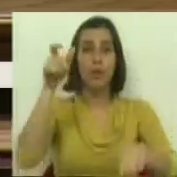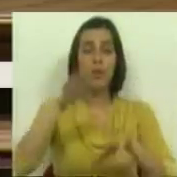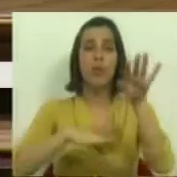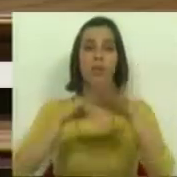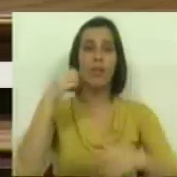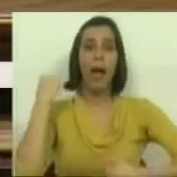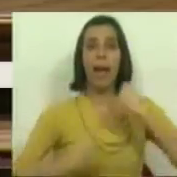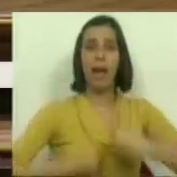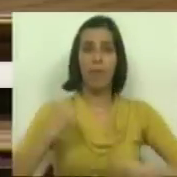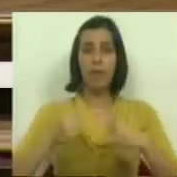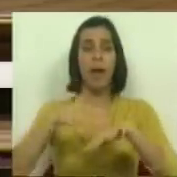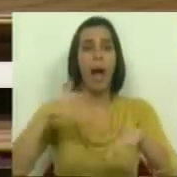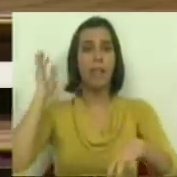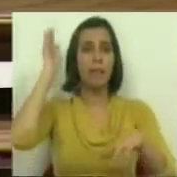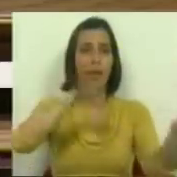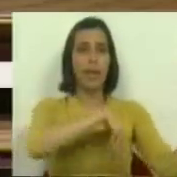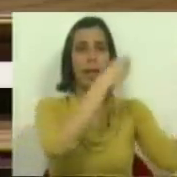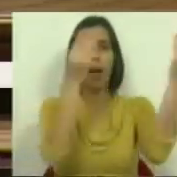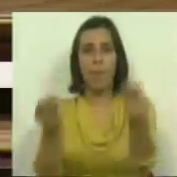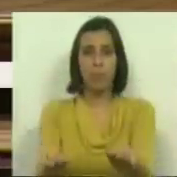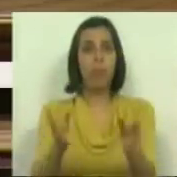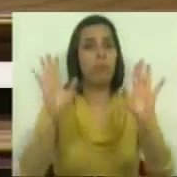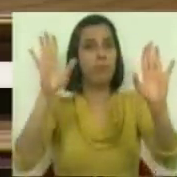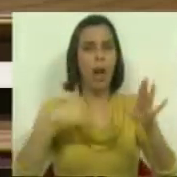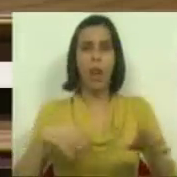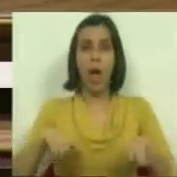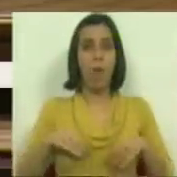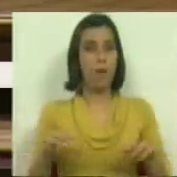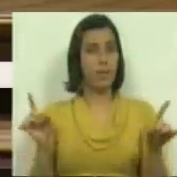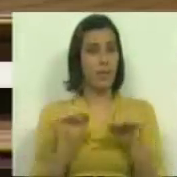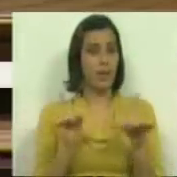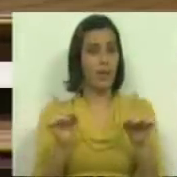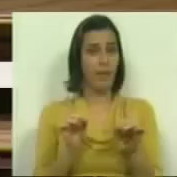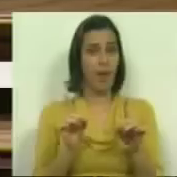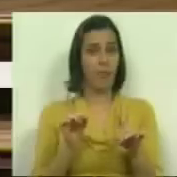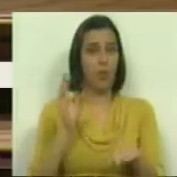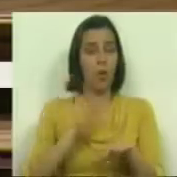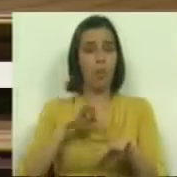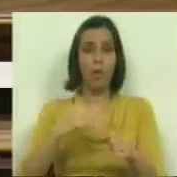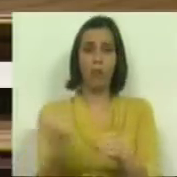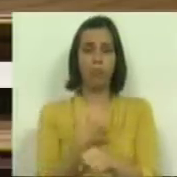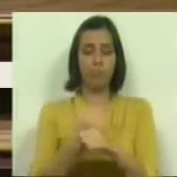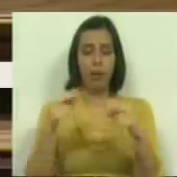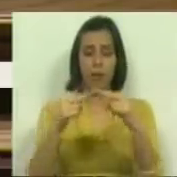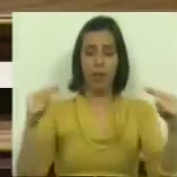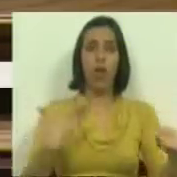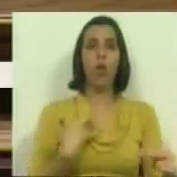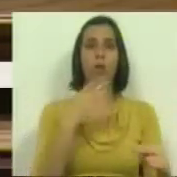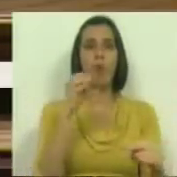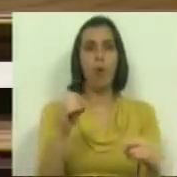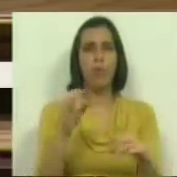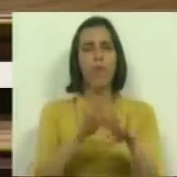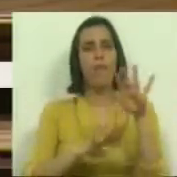fizeram esta reivindicação à Assembleia da República. E, portanto, não aceitaremos que, em nome da requalificação da linha do Douro,